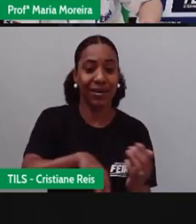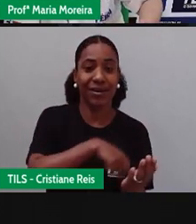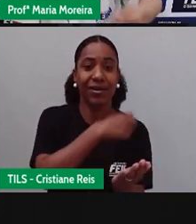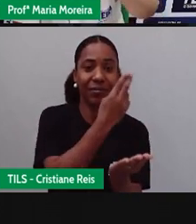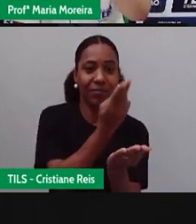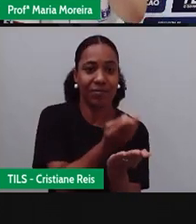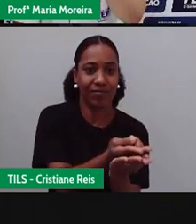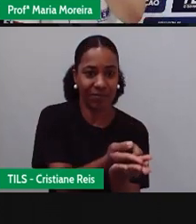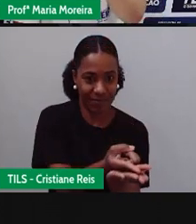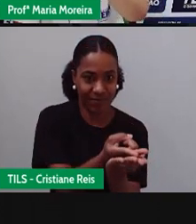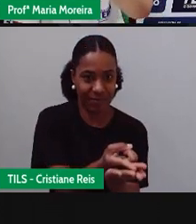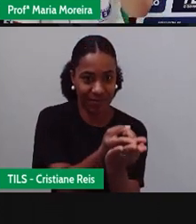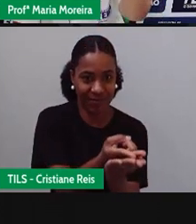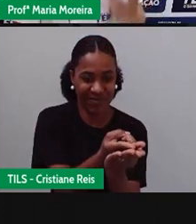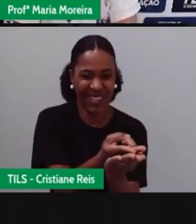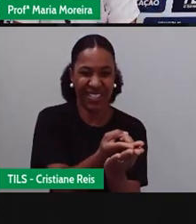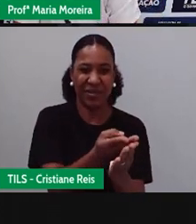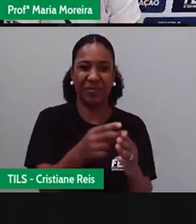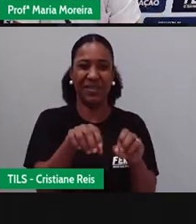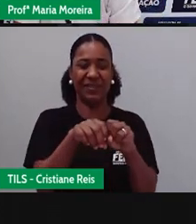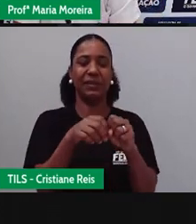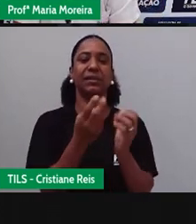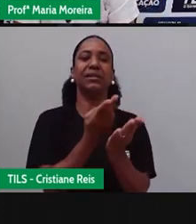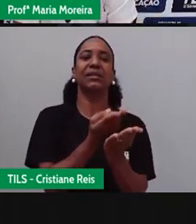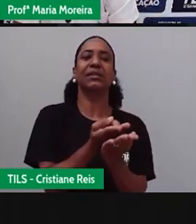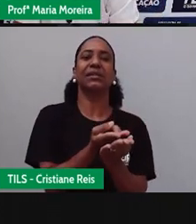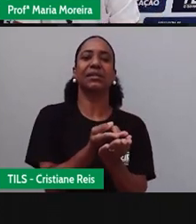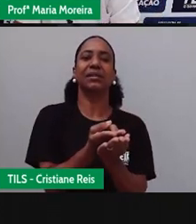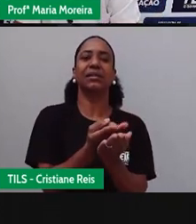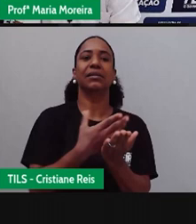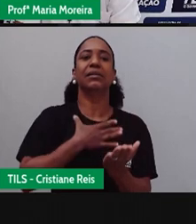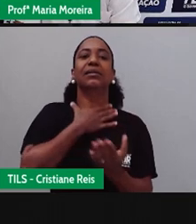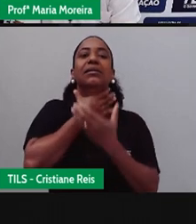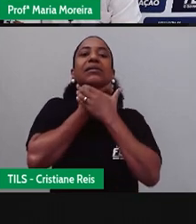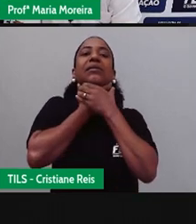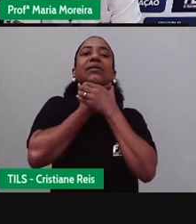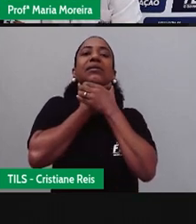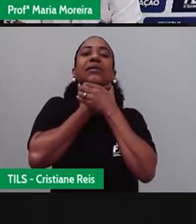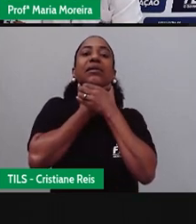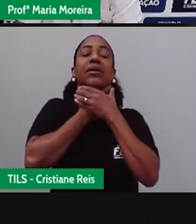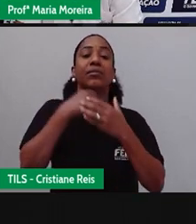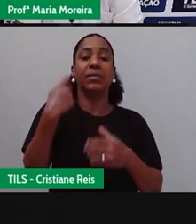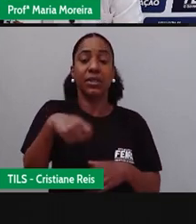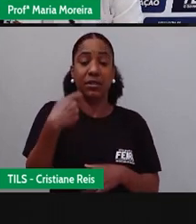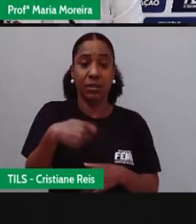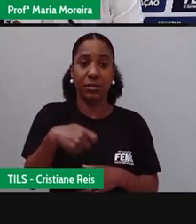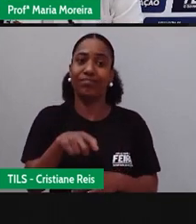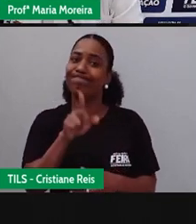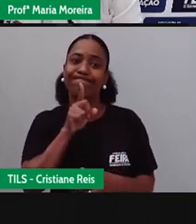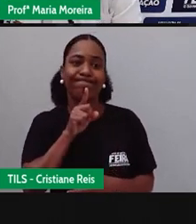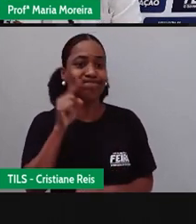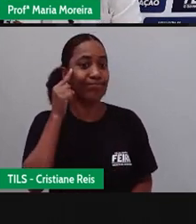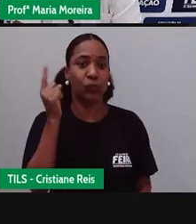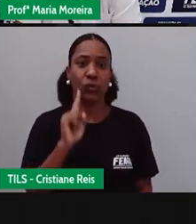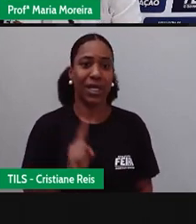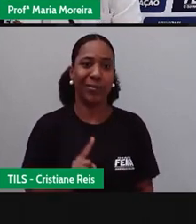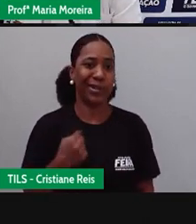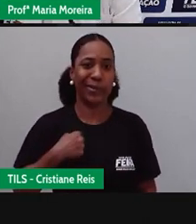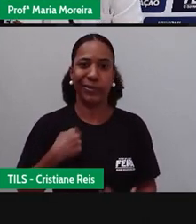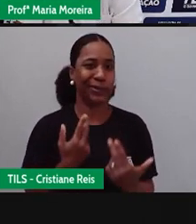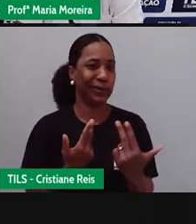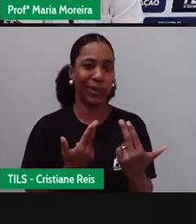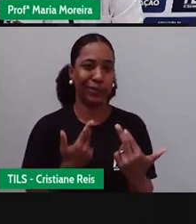fique ainda pior. São procedimentos médicos que, como a Pró falou, nem eu, nem Cris aqui, né? Somos